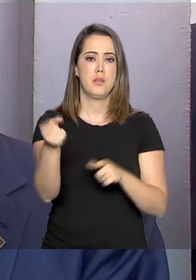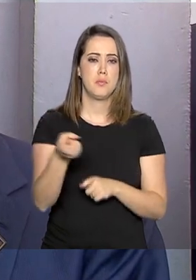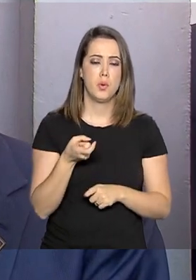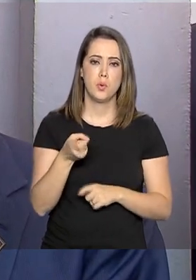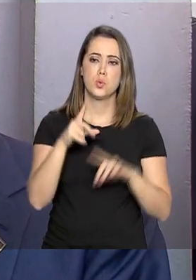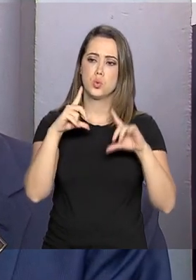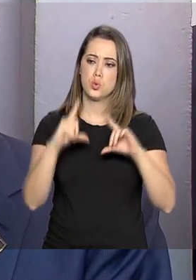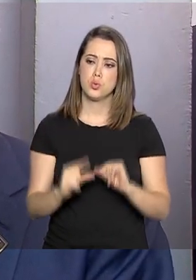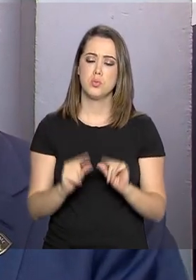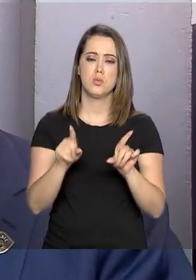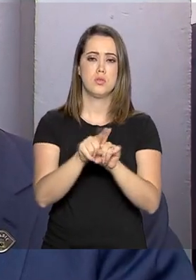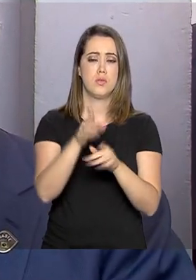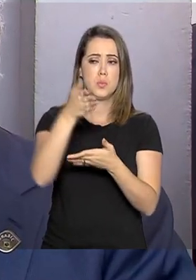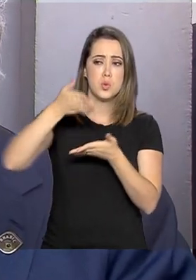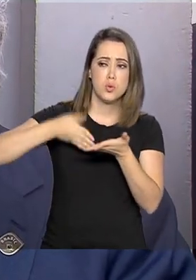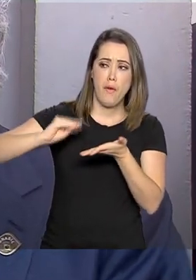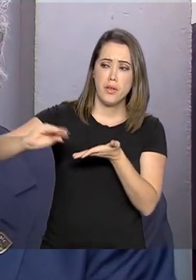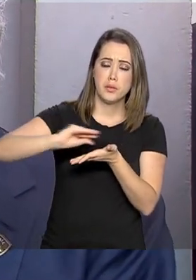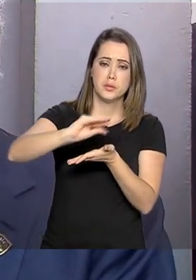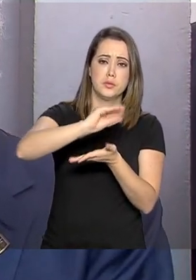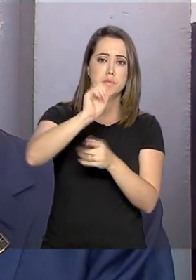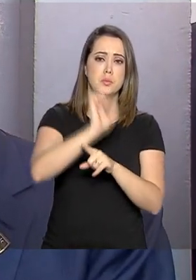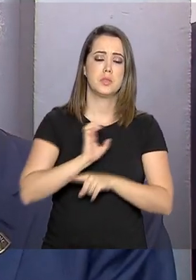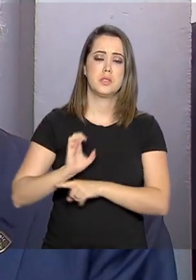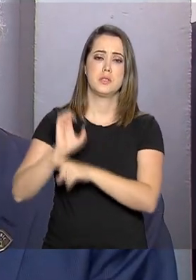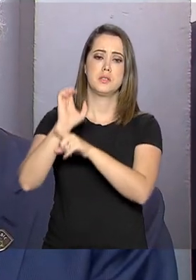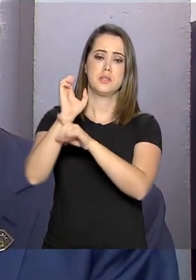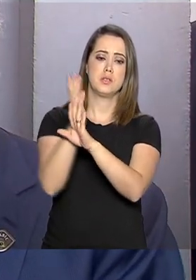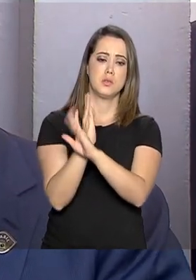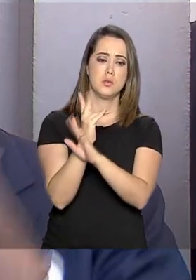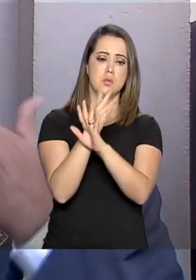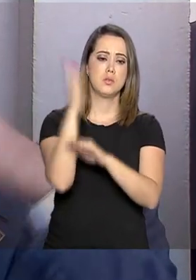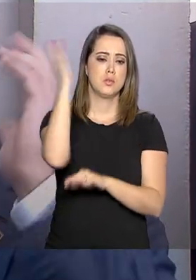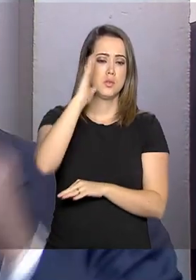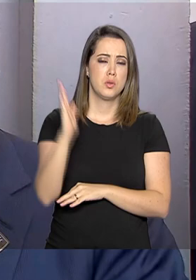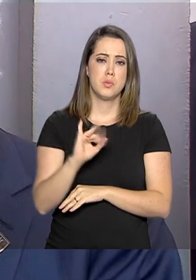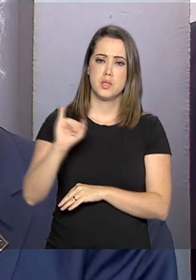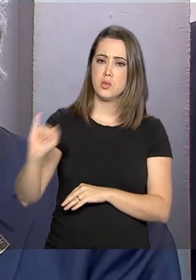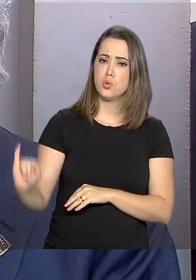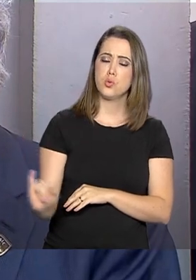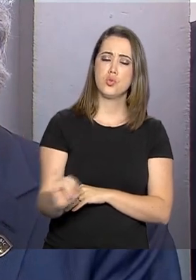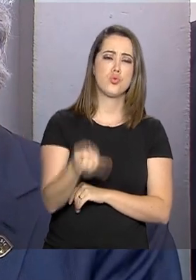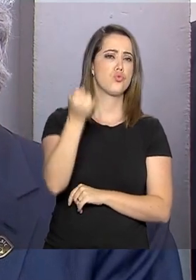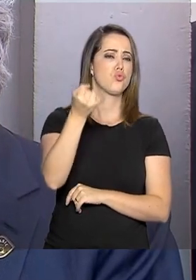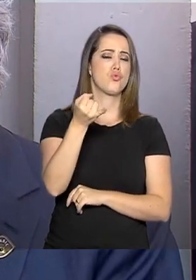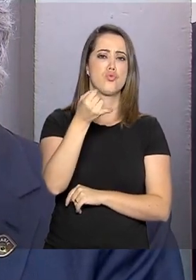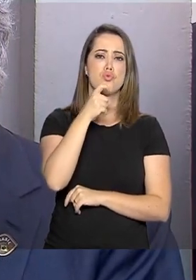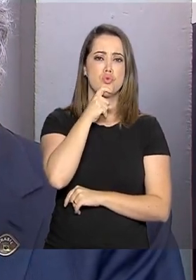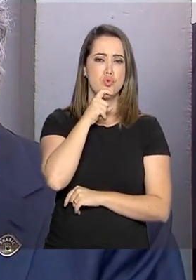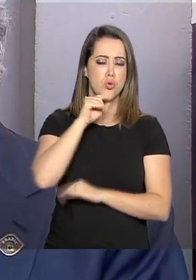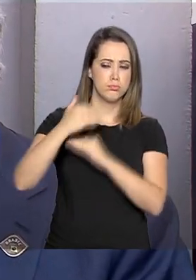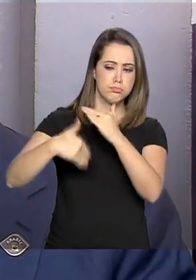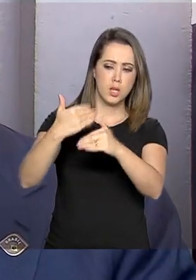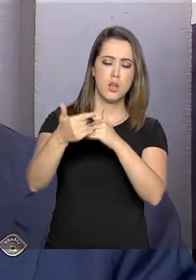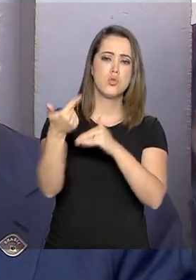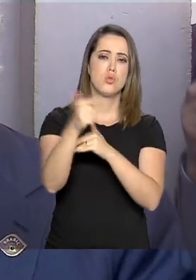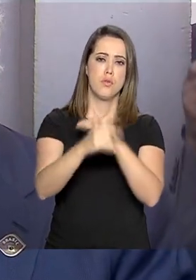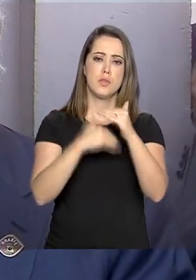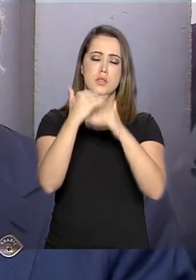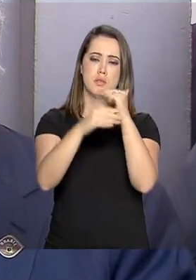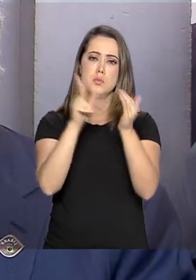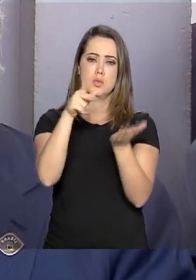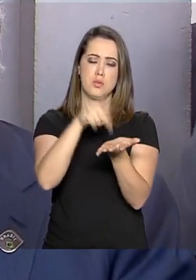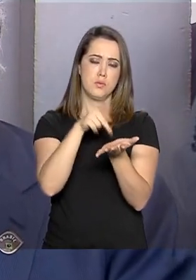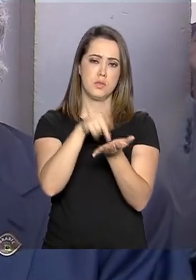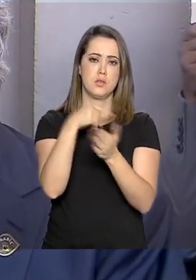fazer a descentralização de recursos para os estados e municípios e o Brasil de julho em diante já está crescendo de novo. Essa é a verdade a